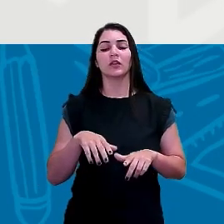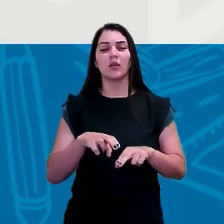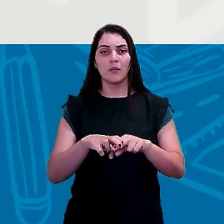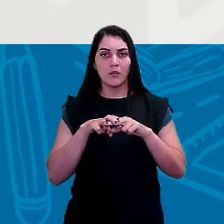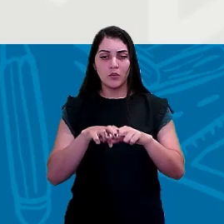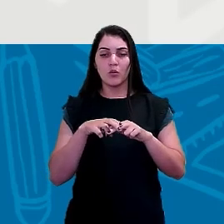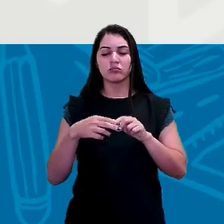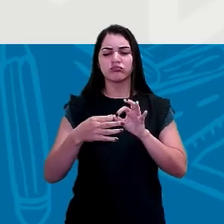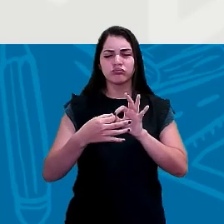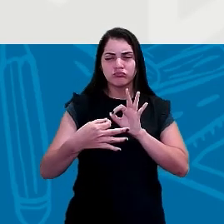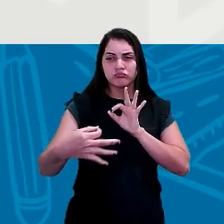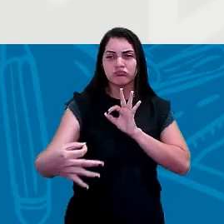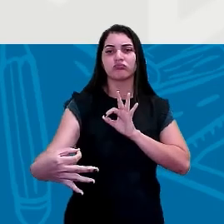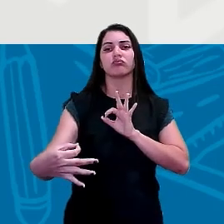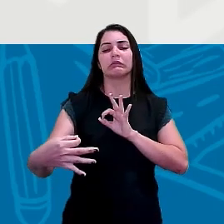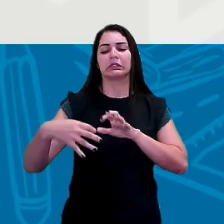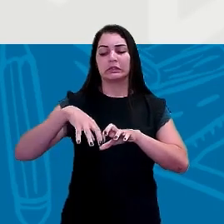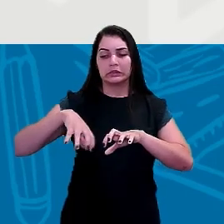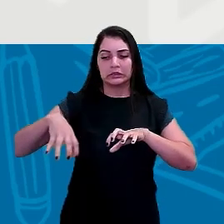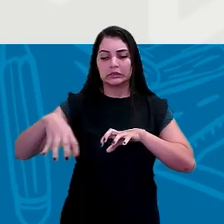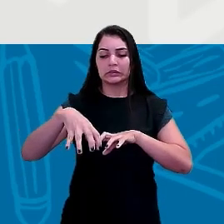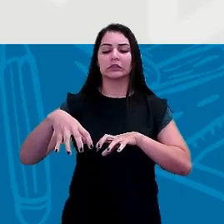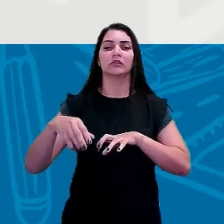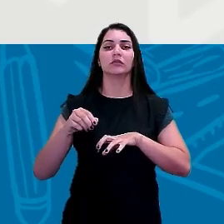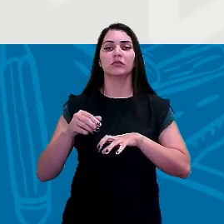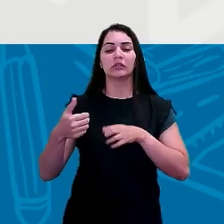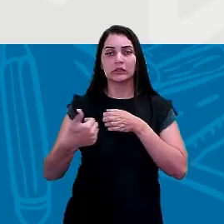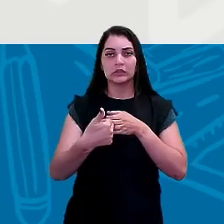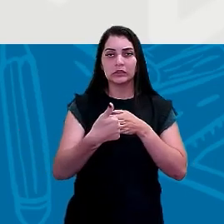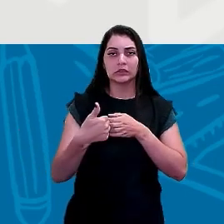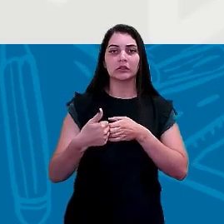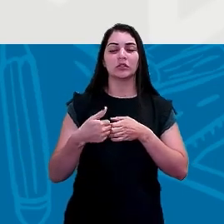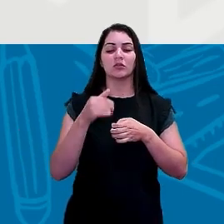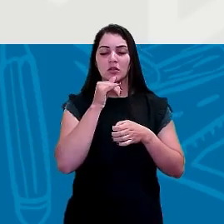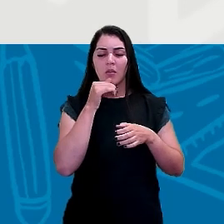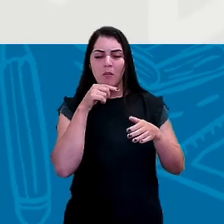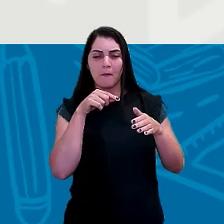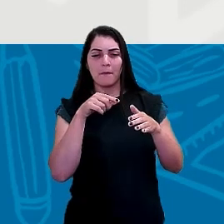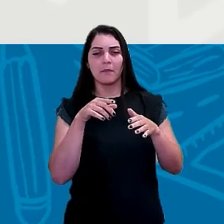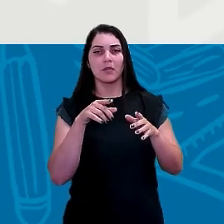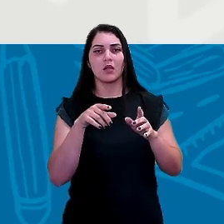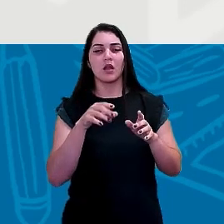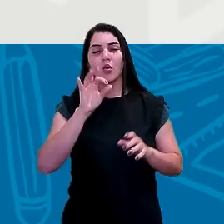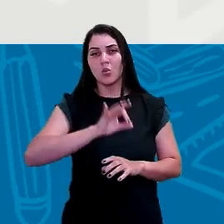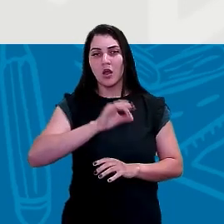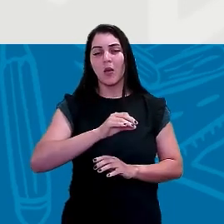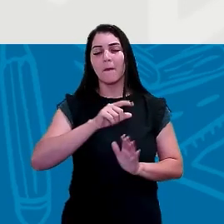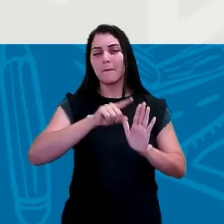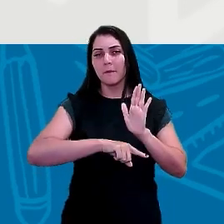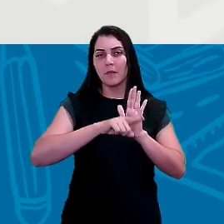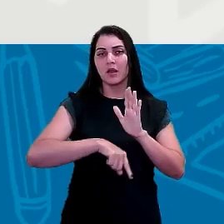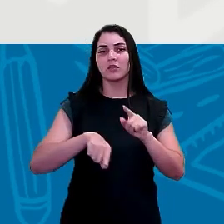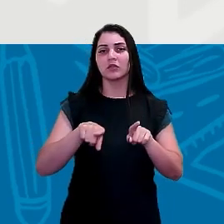da sua extensão, como ele vai abranger várias regiões, vai atingir desde as latitudes mais baixas, ali próximo ao Equador, até as latitudes